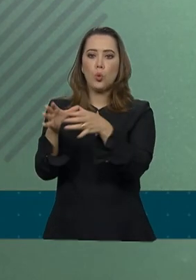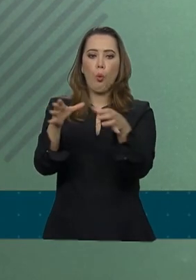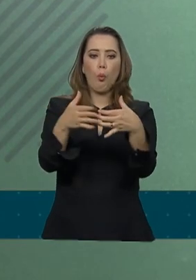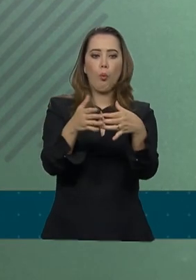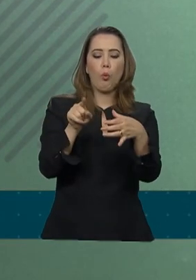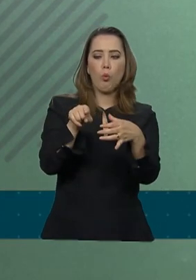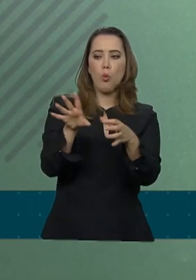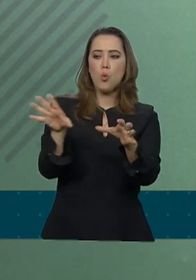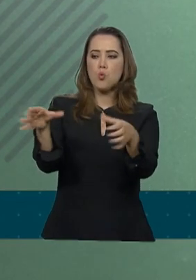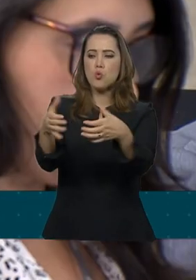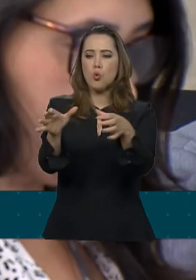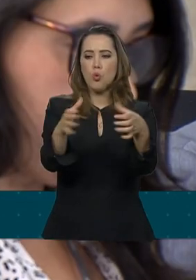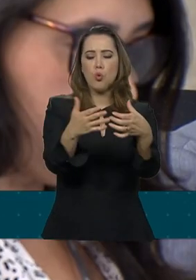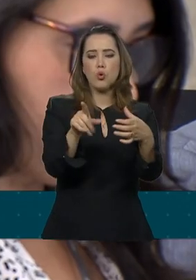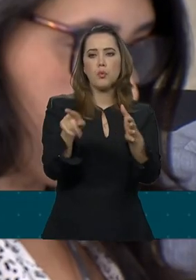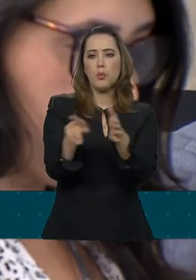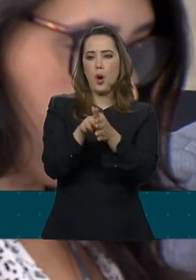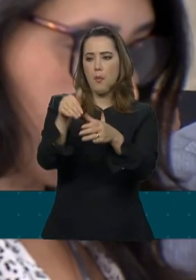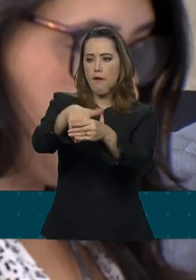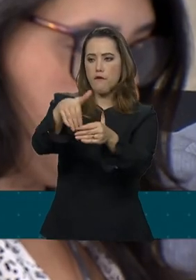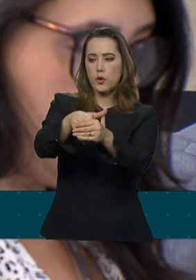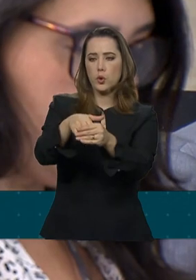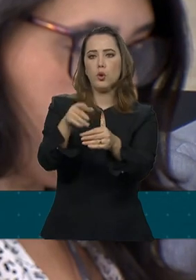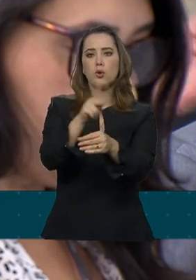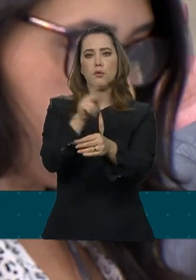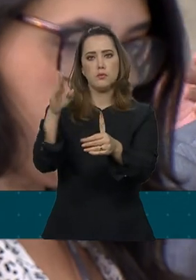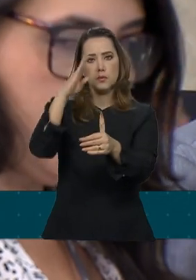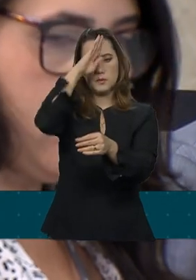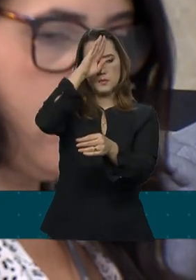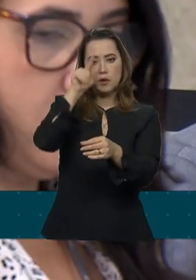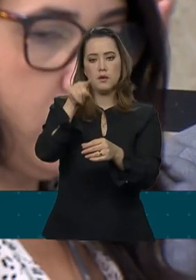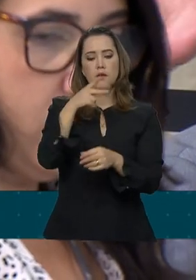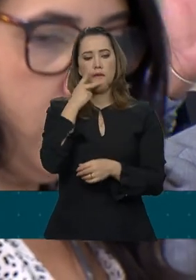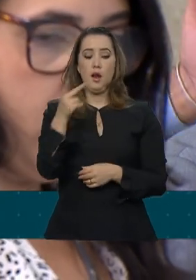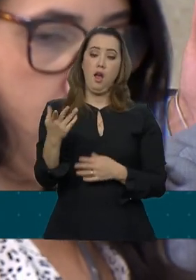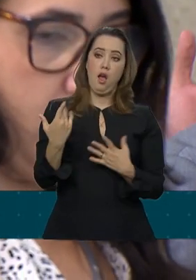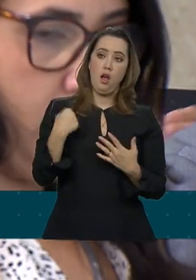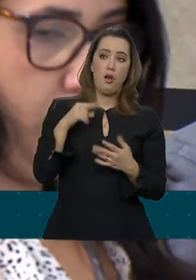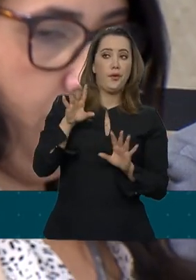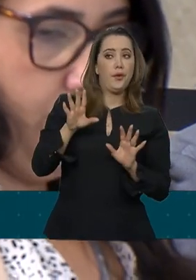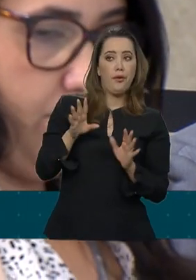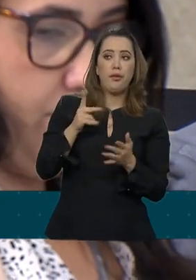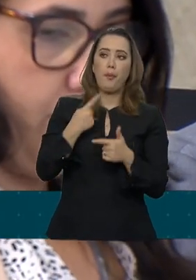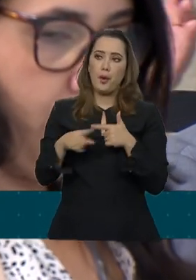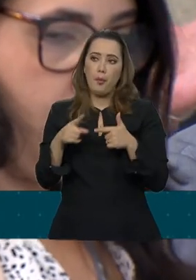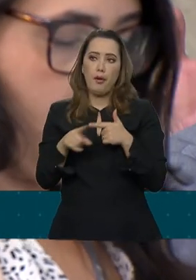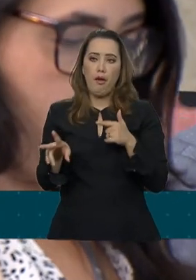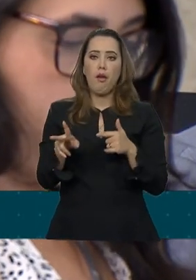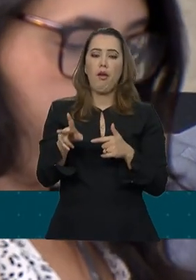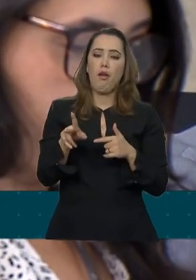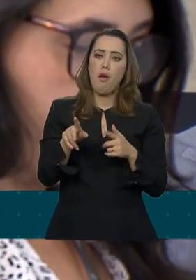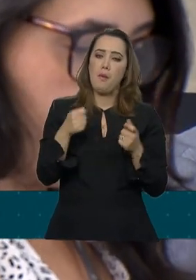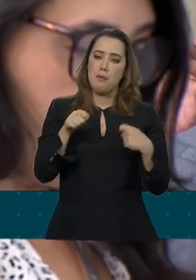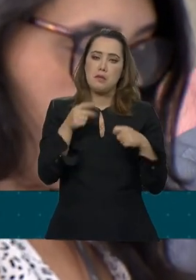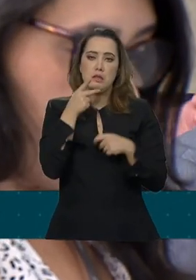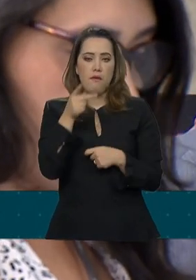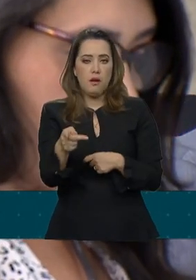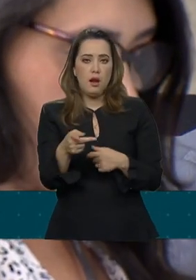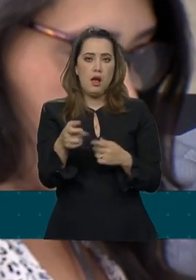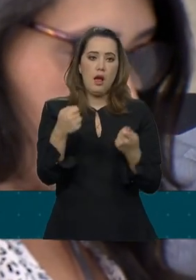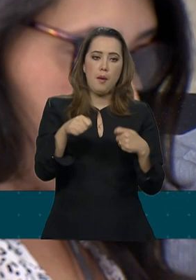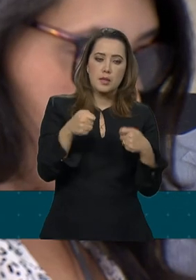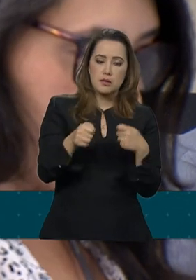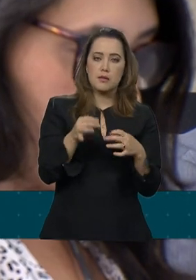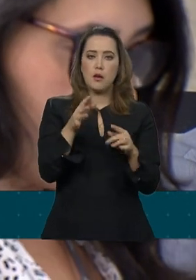eleitoral dele, em relação a dizer, olha, tem injustiças, é bom que se sane essas